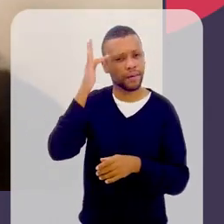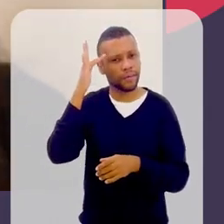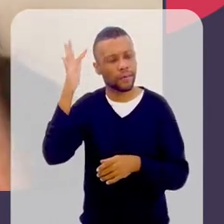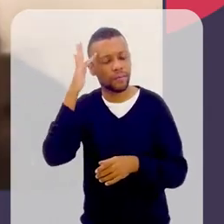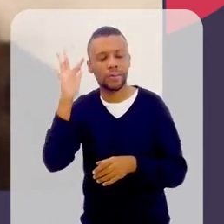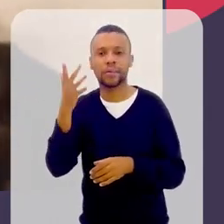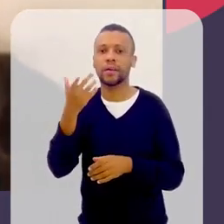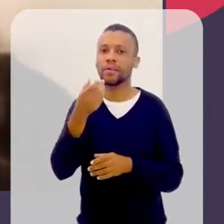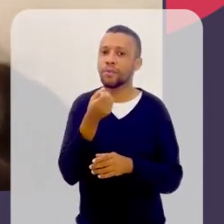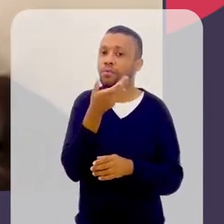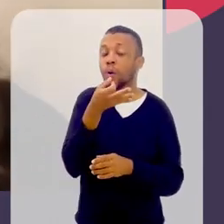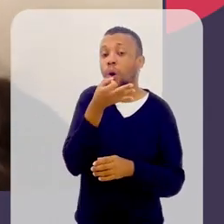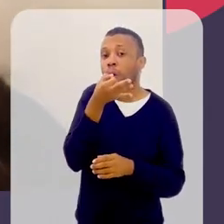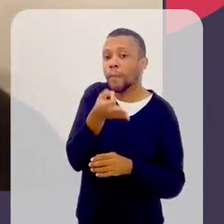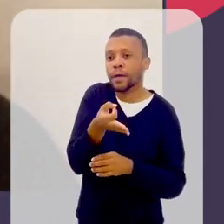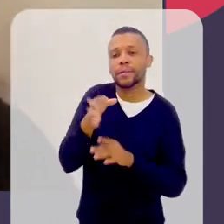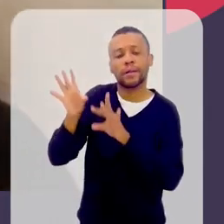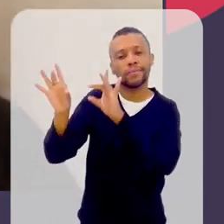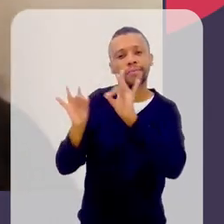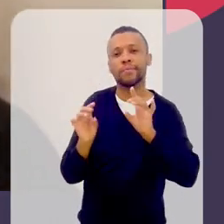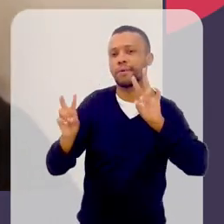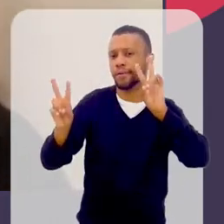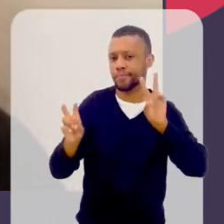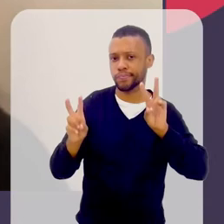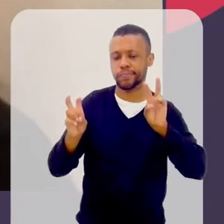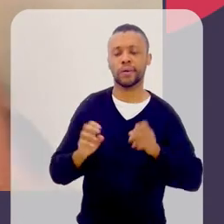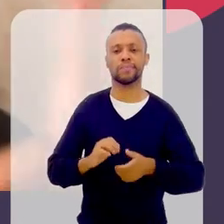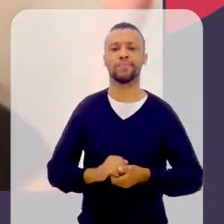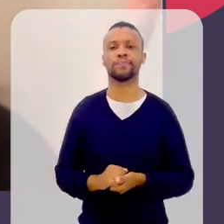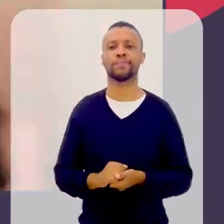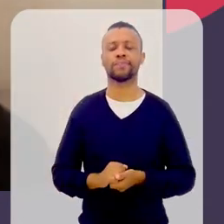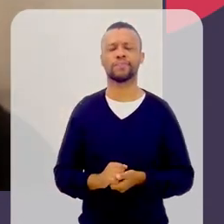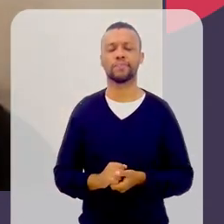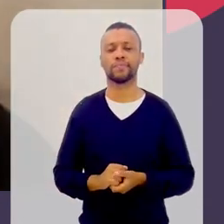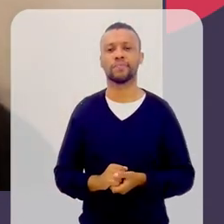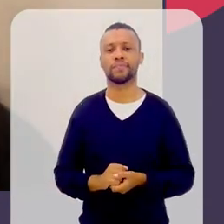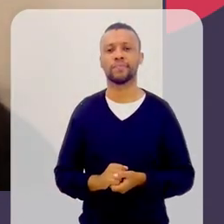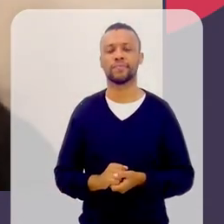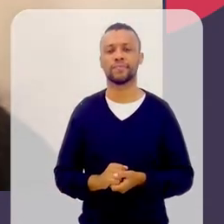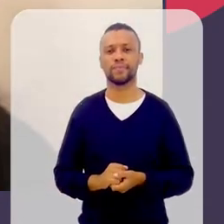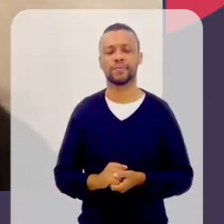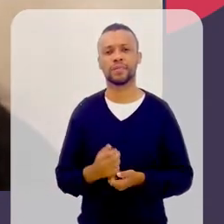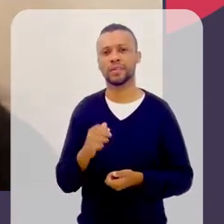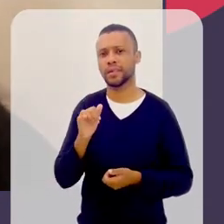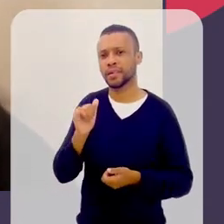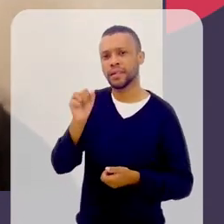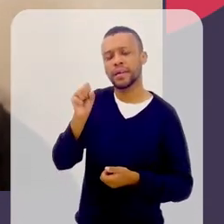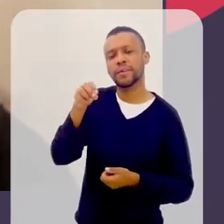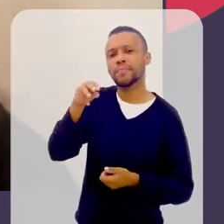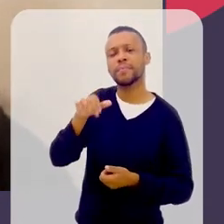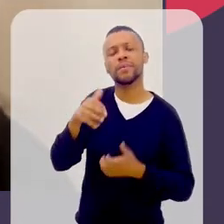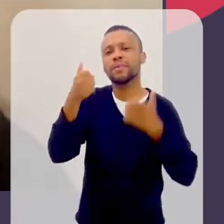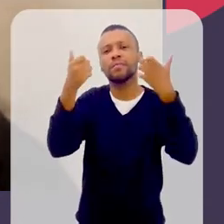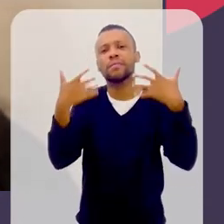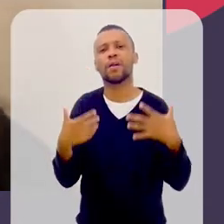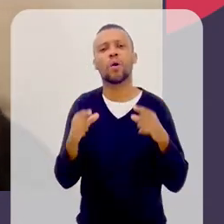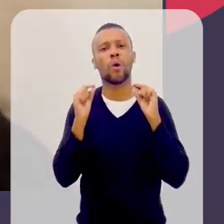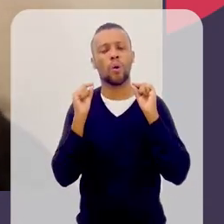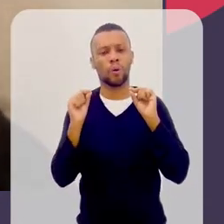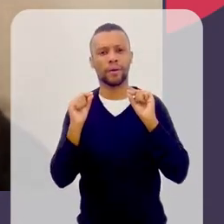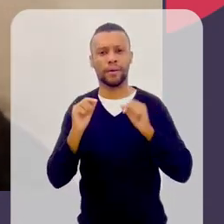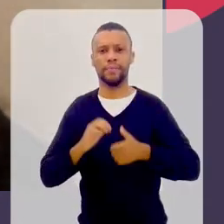E eu vou reproduzir o argumento dela. Mas, que a Yasmin apontou é o seguinte, que